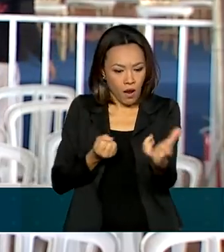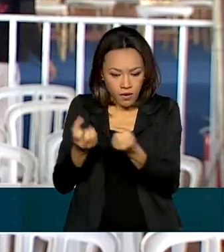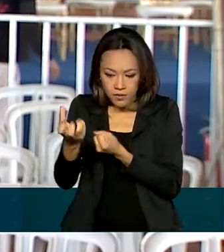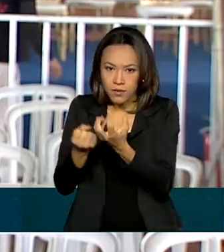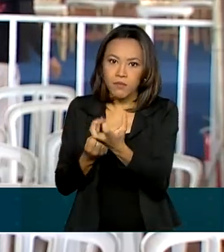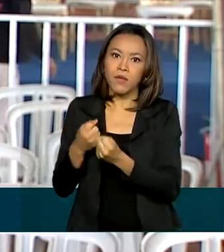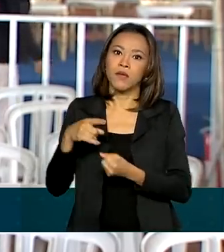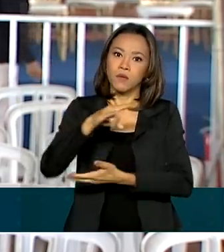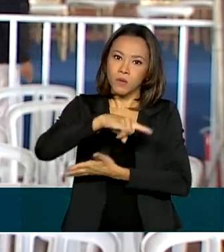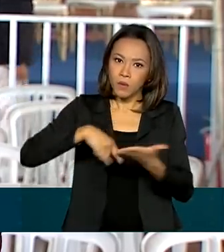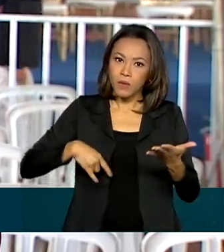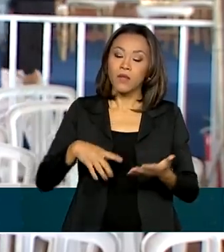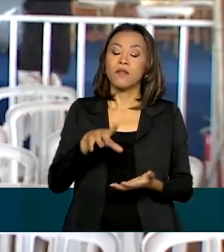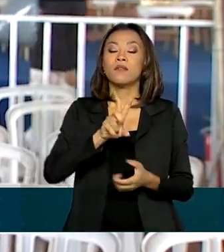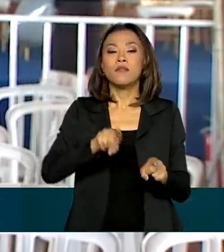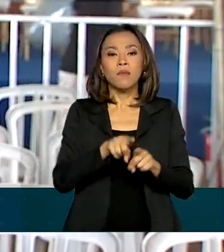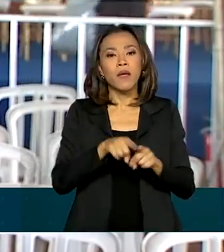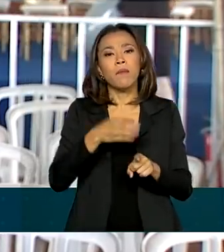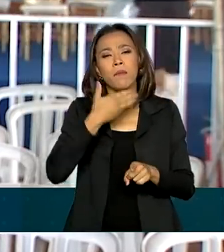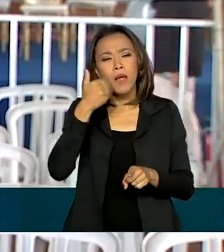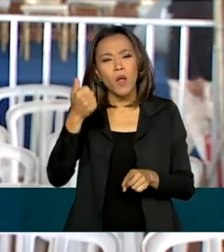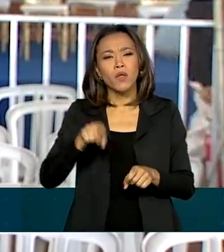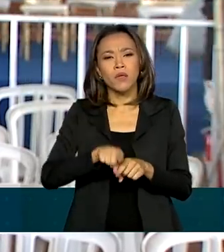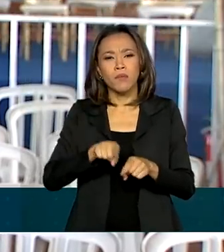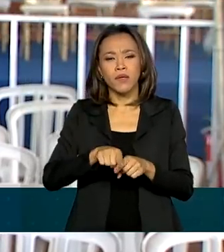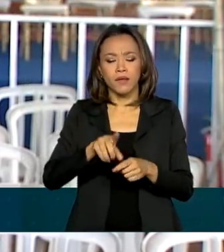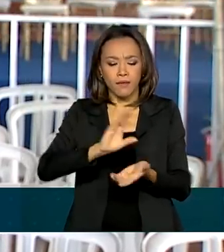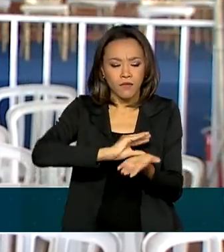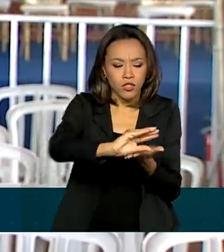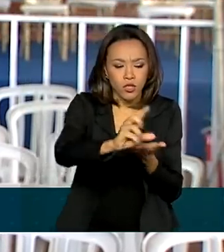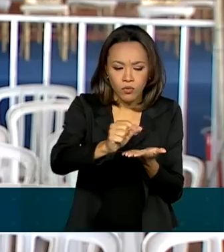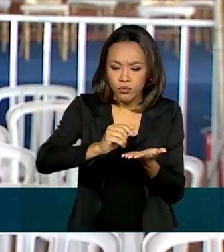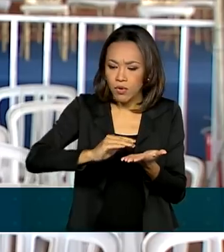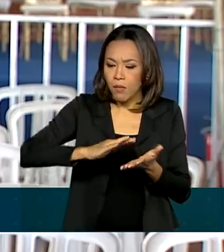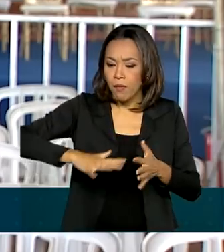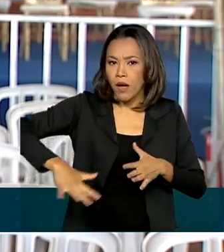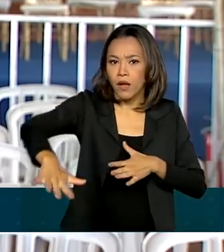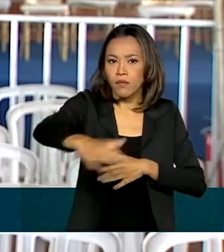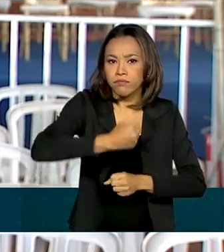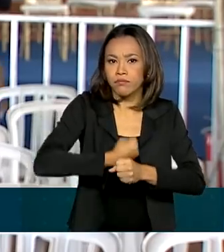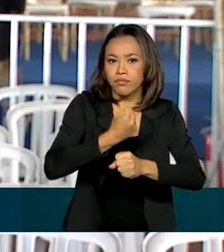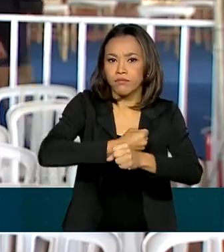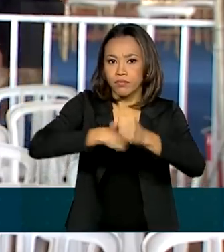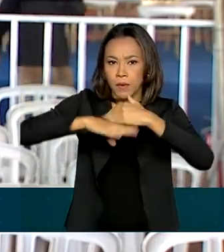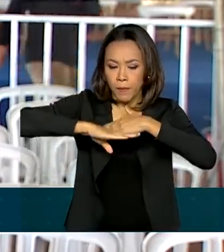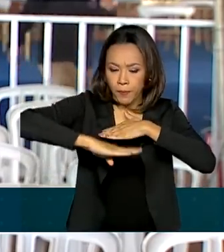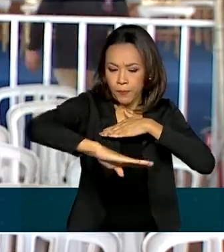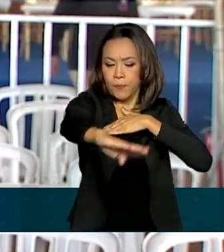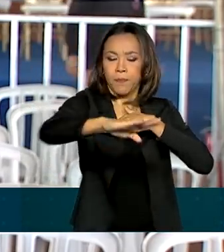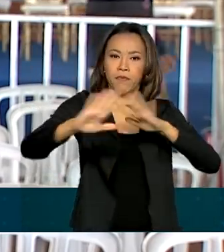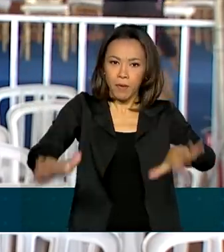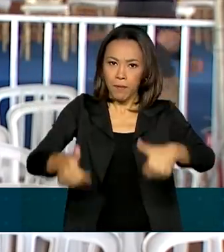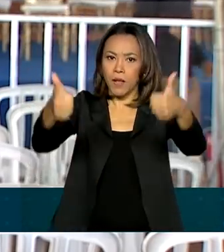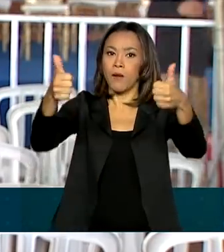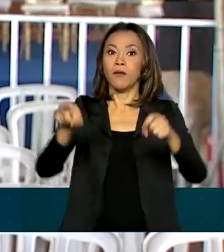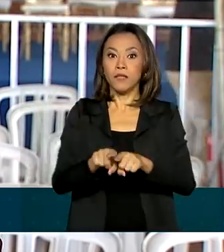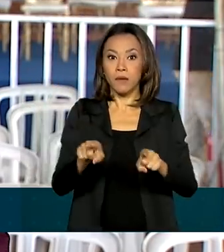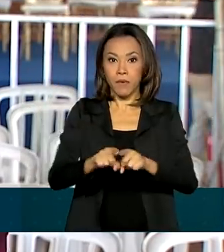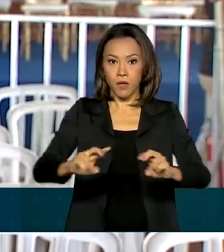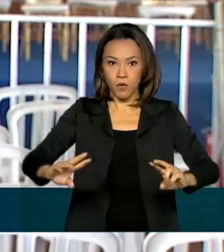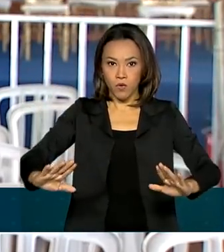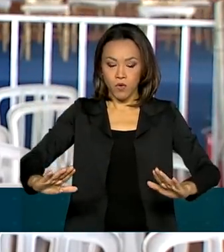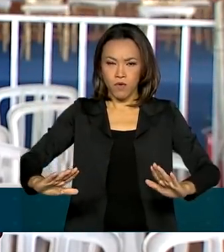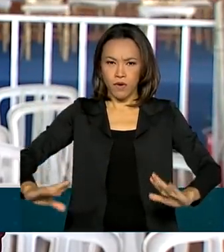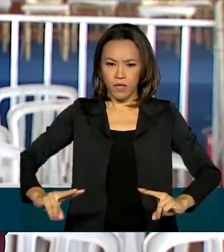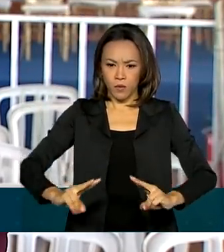serão anunciados investimentos para melhorar as vias de acesso aos assentamentos goianos. E será inaugurada uma torre aqui na área